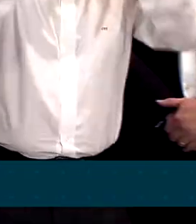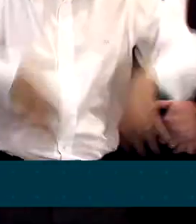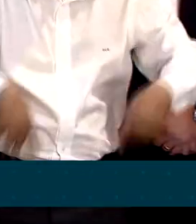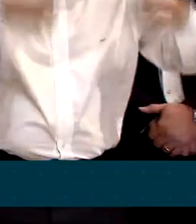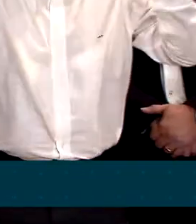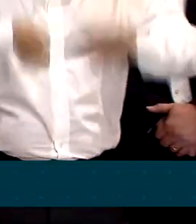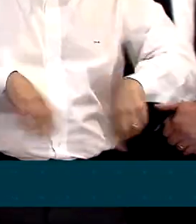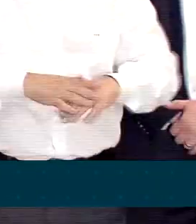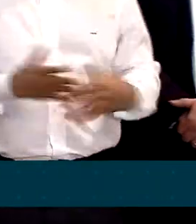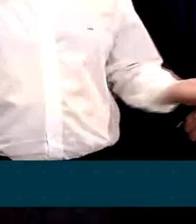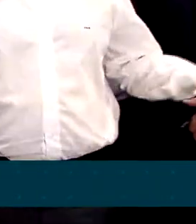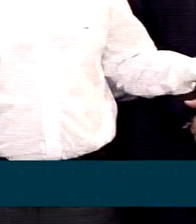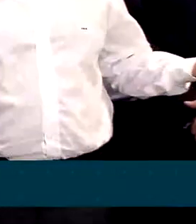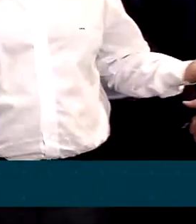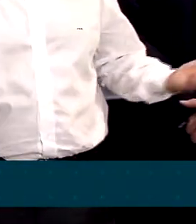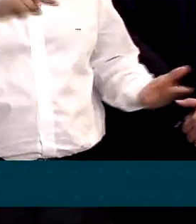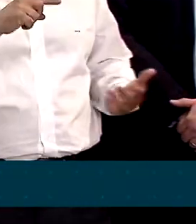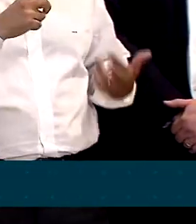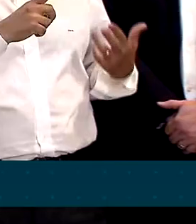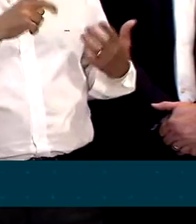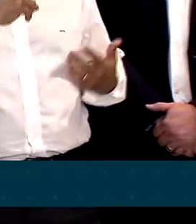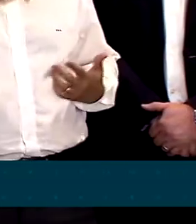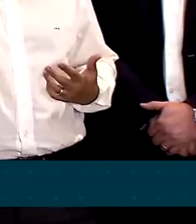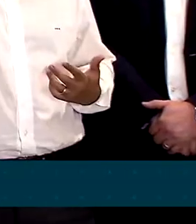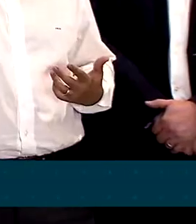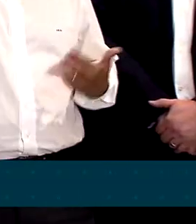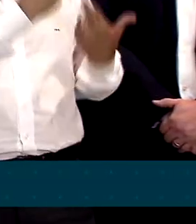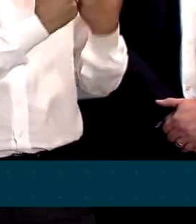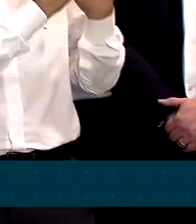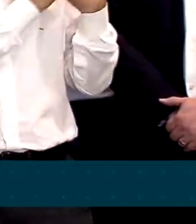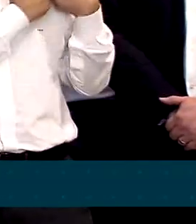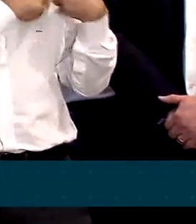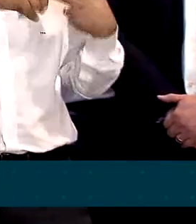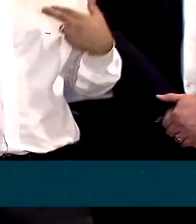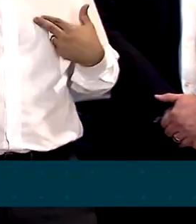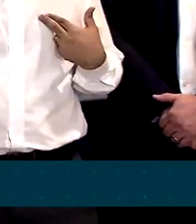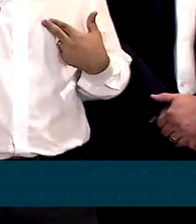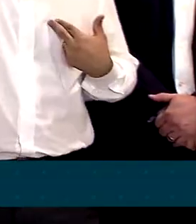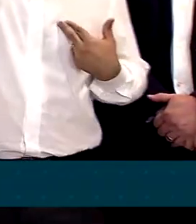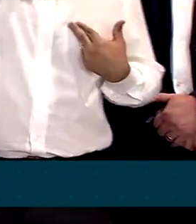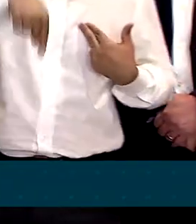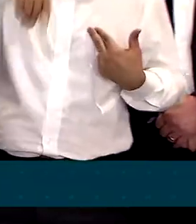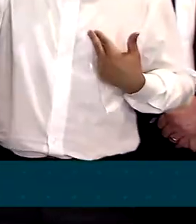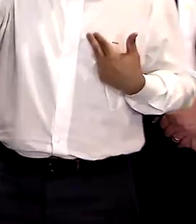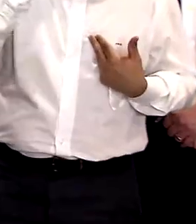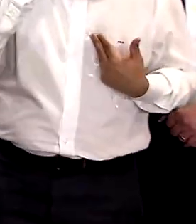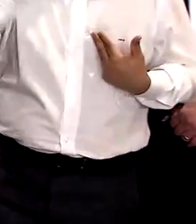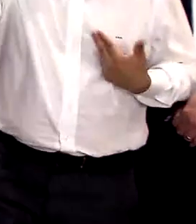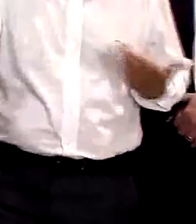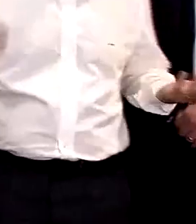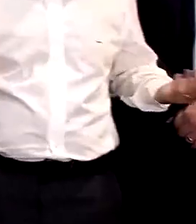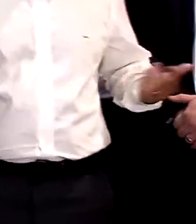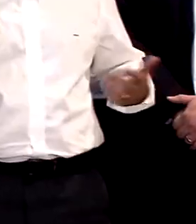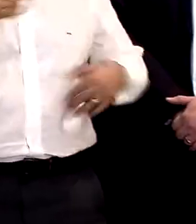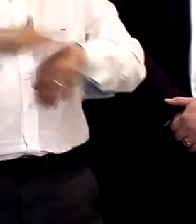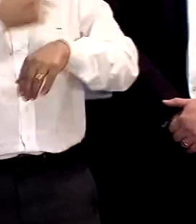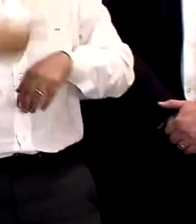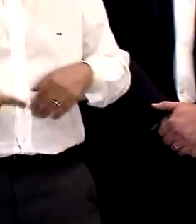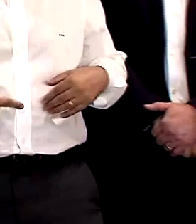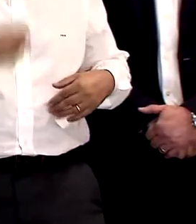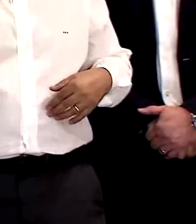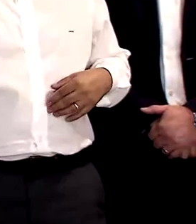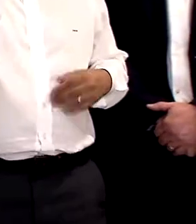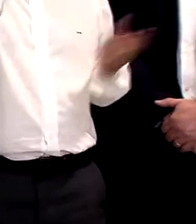isso. Uma coisa de extrema responsabilidade quem, porventura, no Brasil, tiver que dar a palavra final. Se sou eu com o presidente, se é o